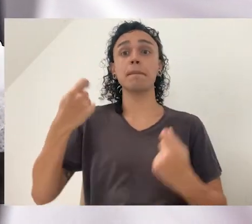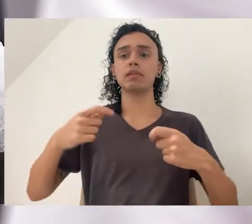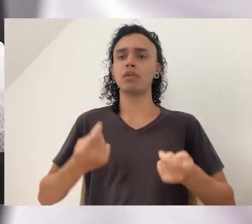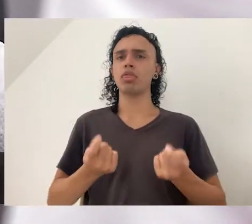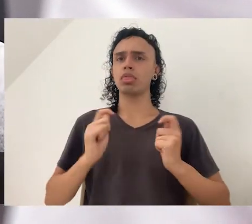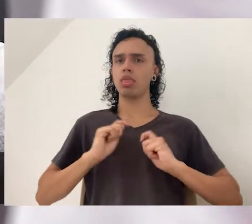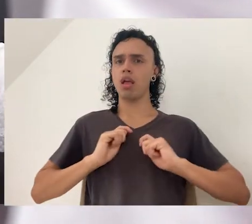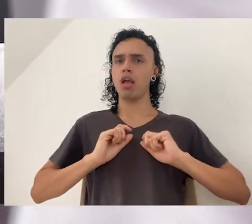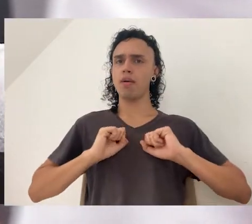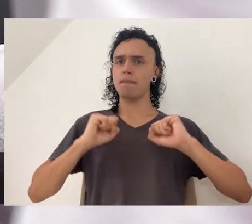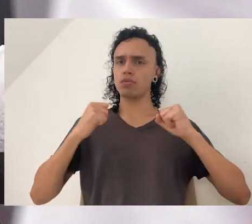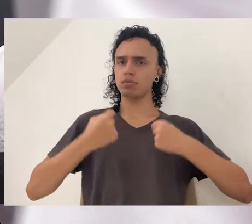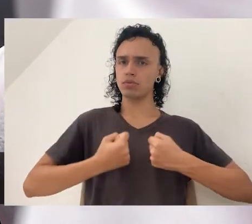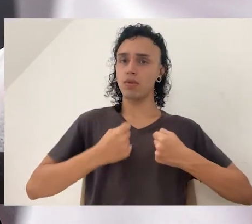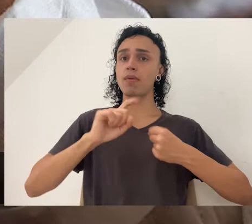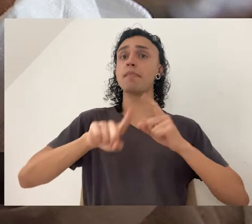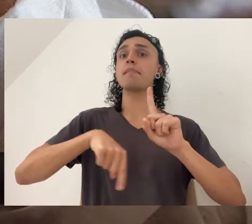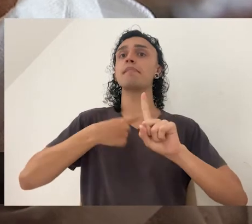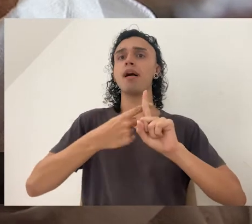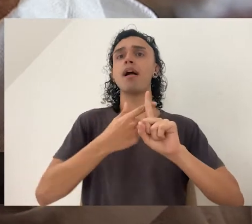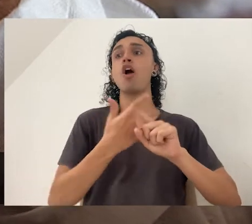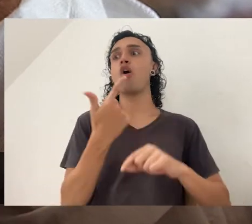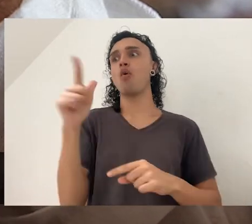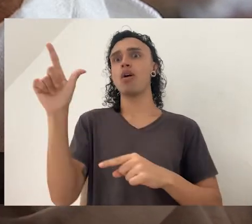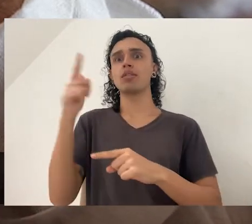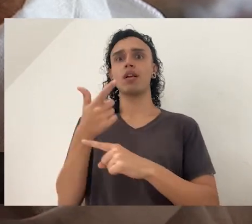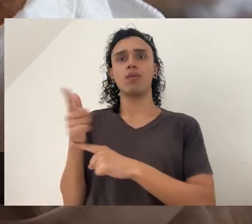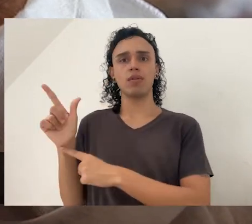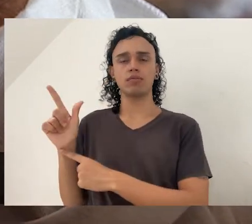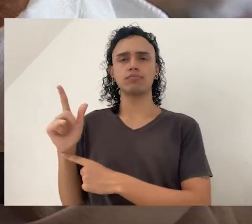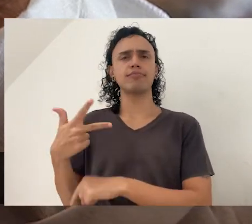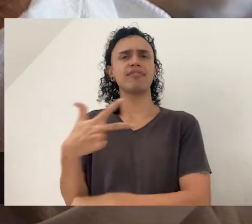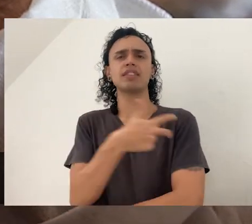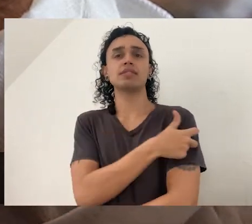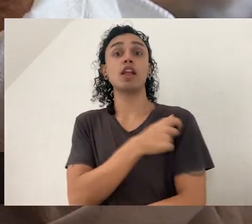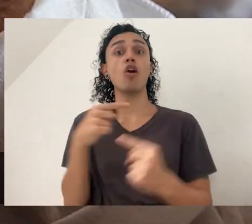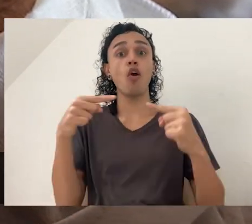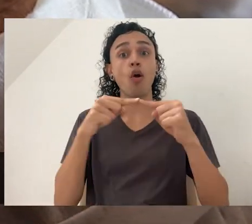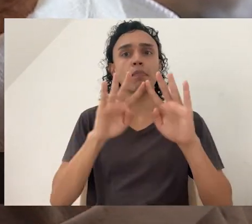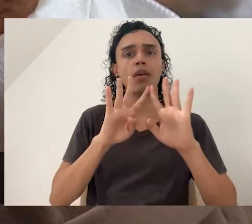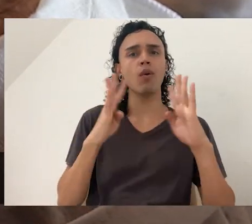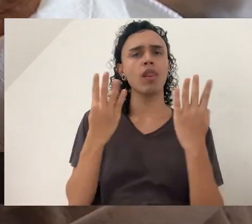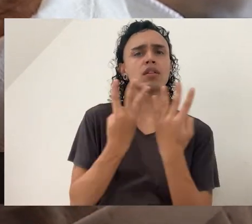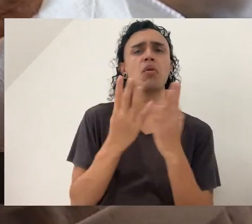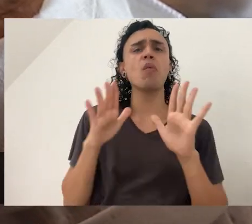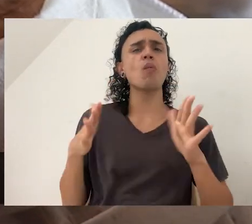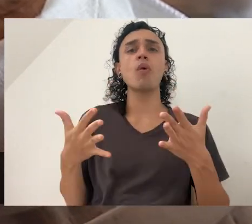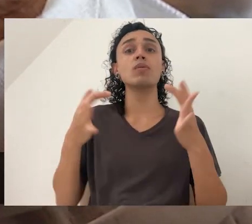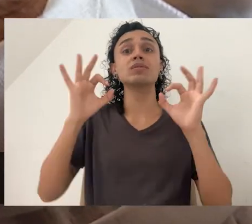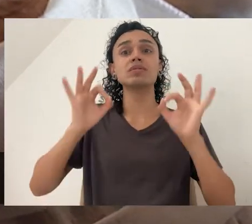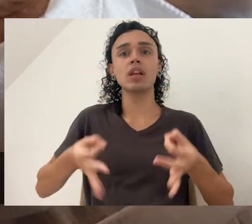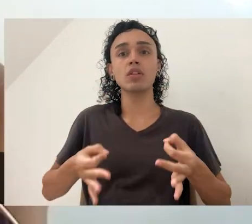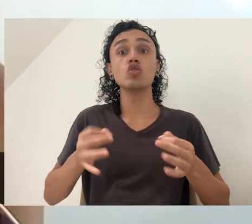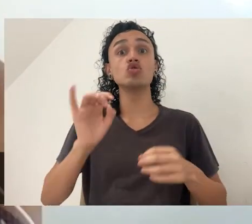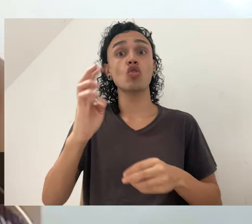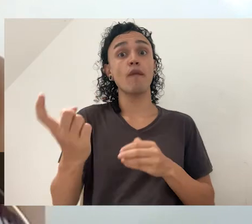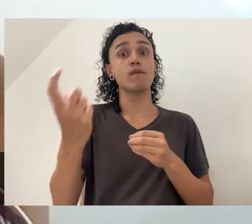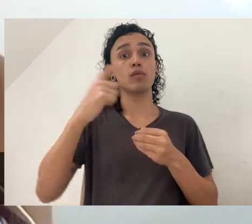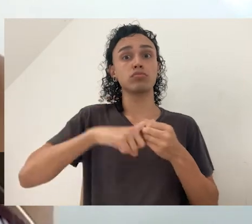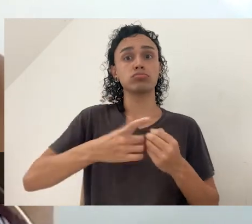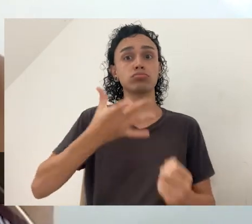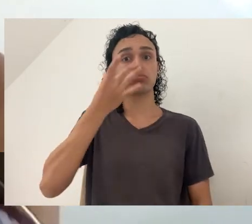velha história. Ele tem que estar protegendo a ele e aos outros. Então, por ser uma medida coletiva, o correto